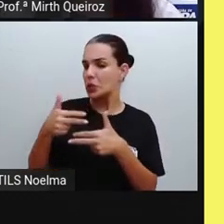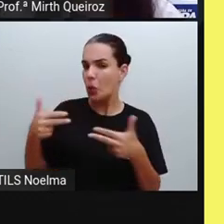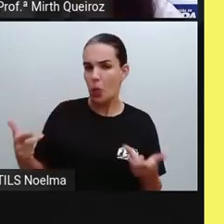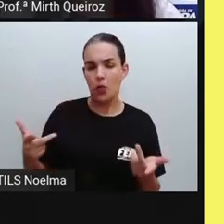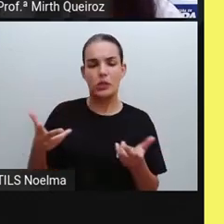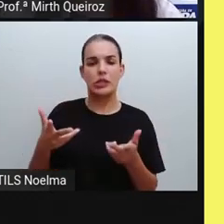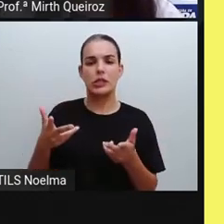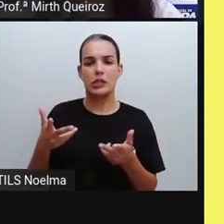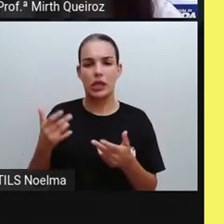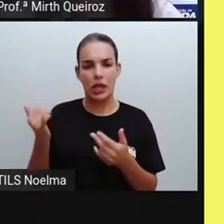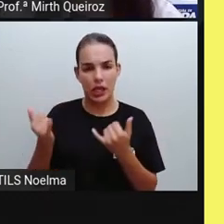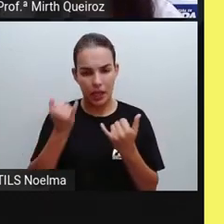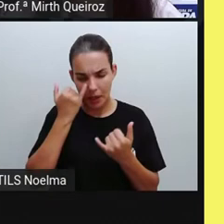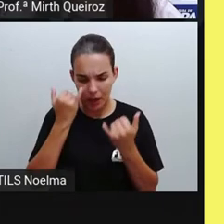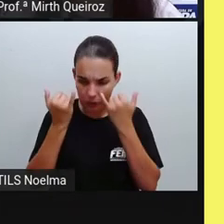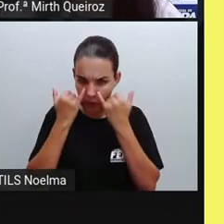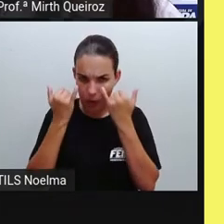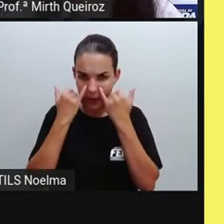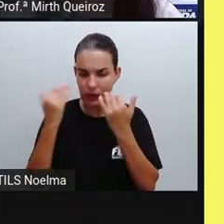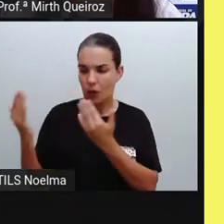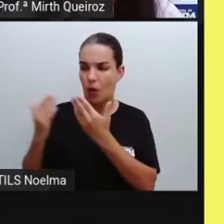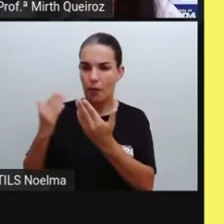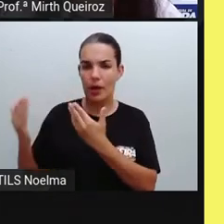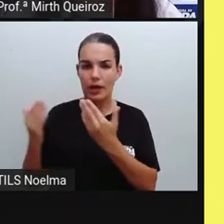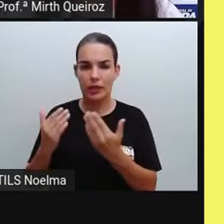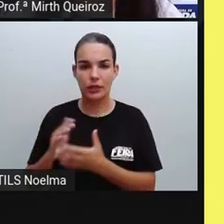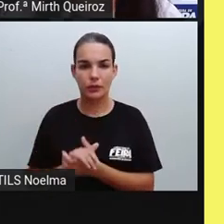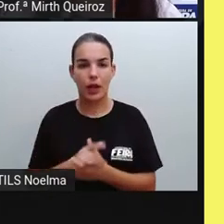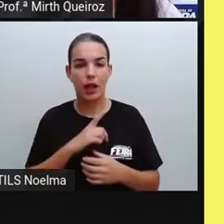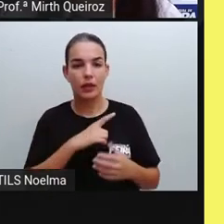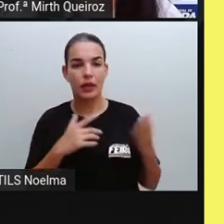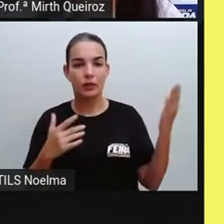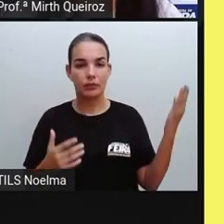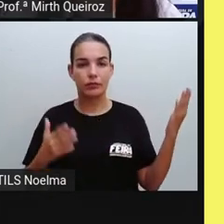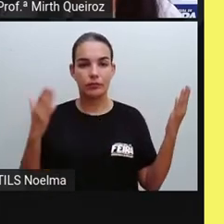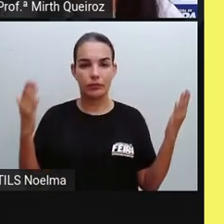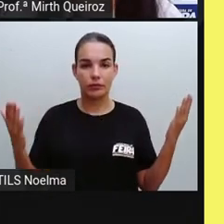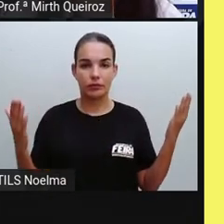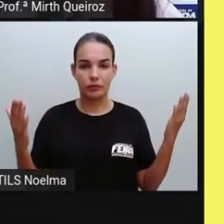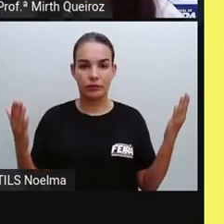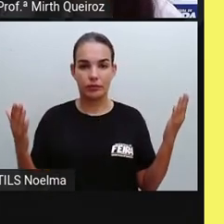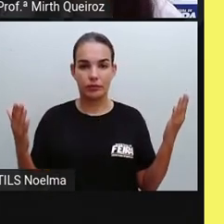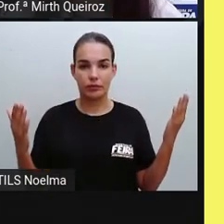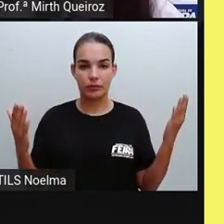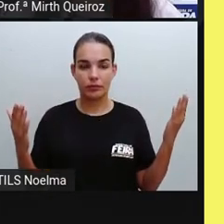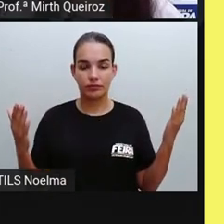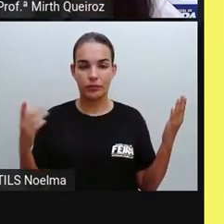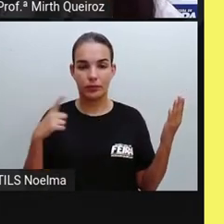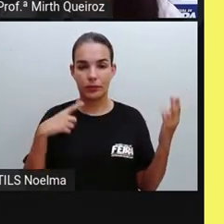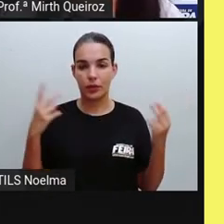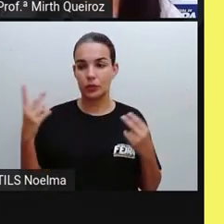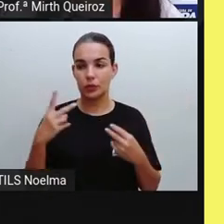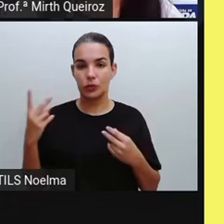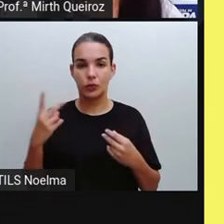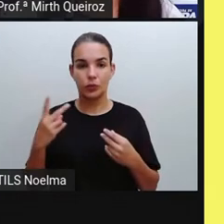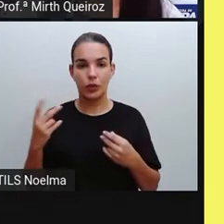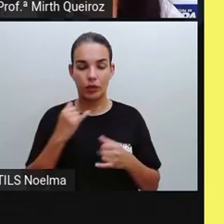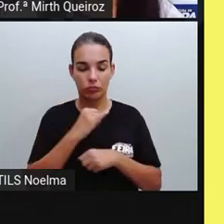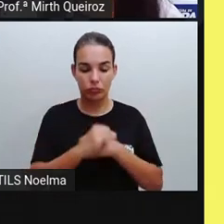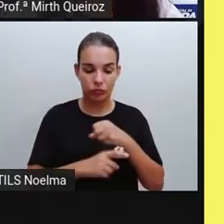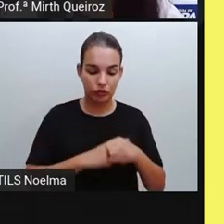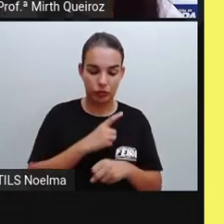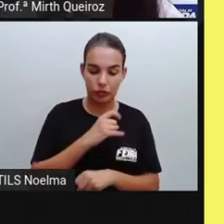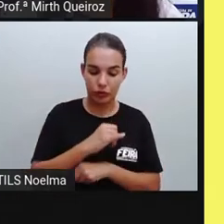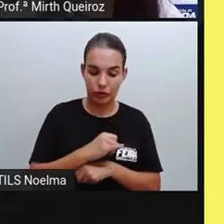elementos, né? O tipo de infográfico comparativo. Aqui nós temos o marco digital e o marco tradicional. É um